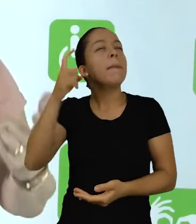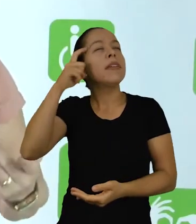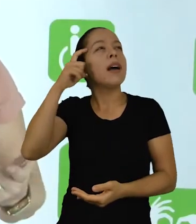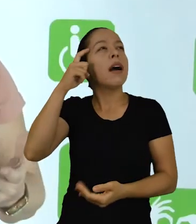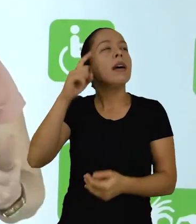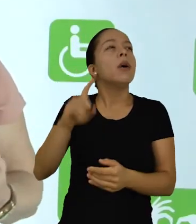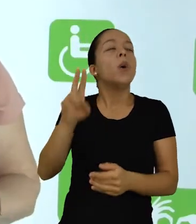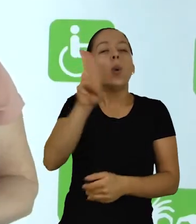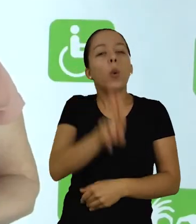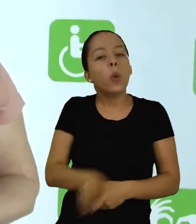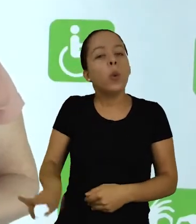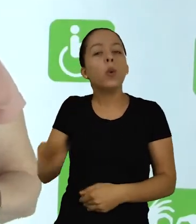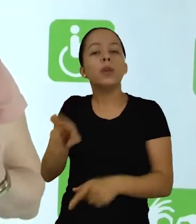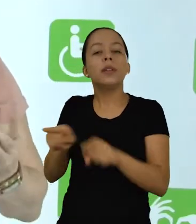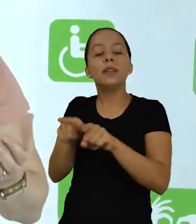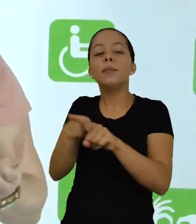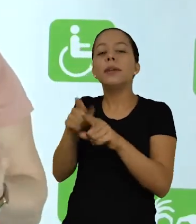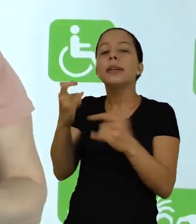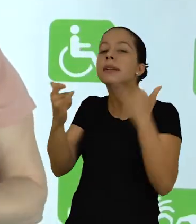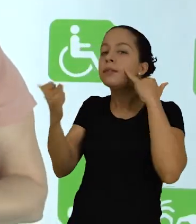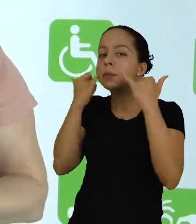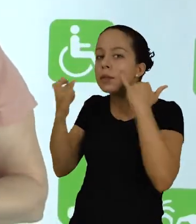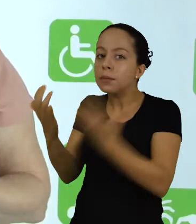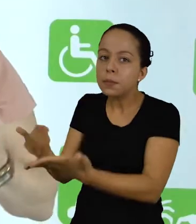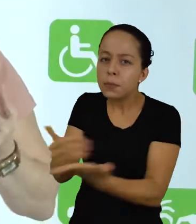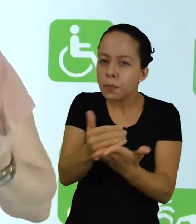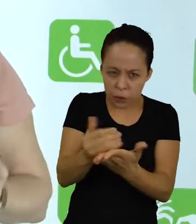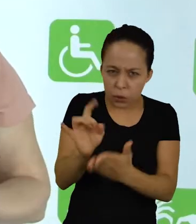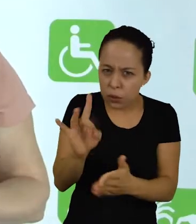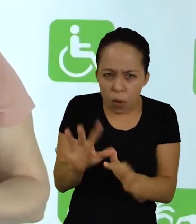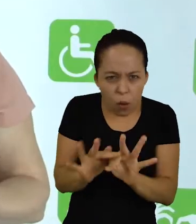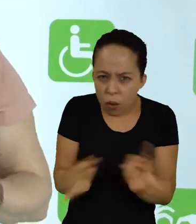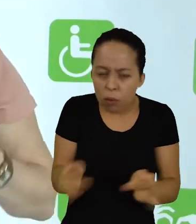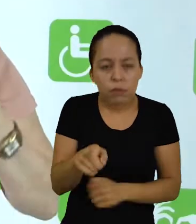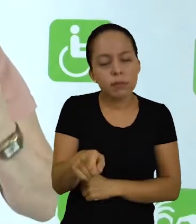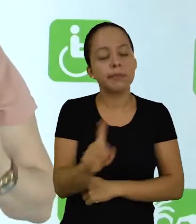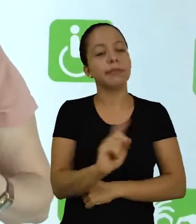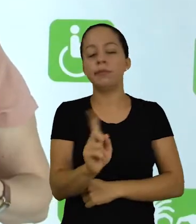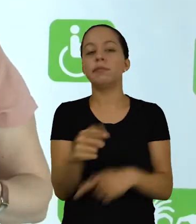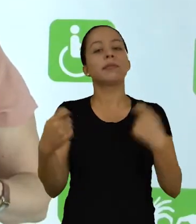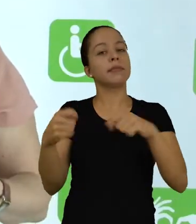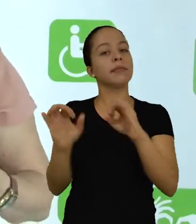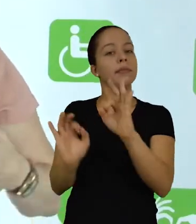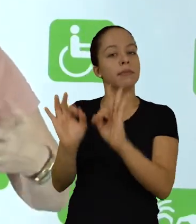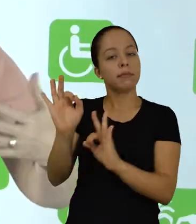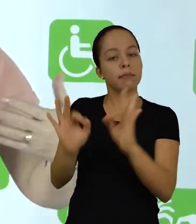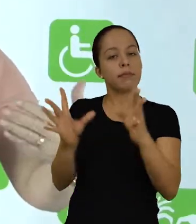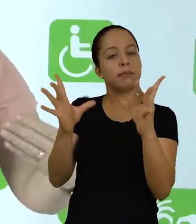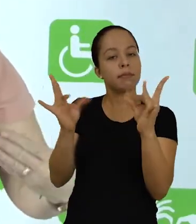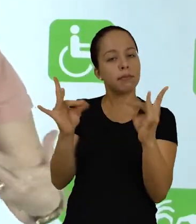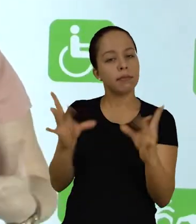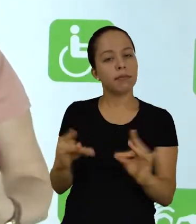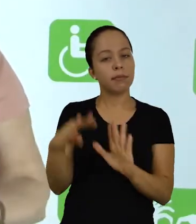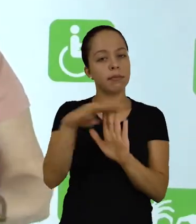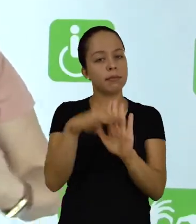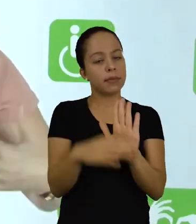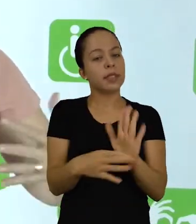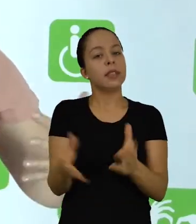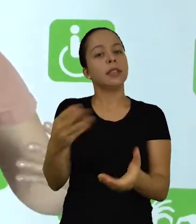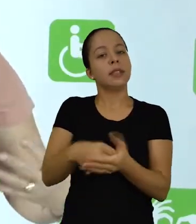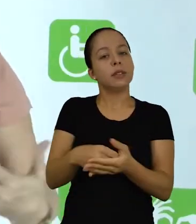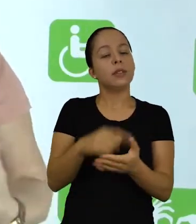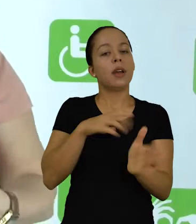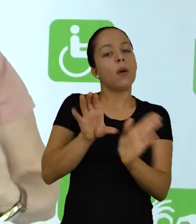simples uso de técnicas e instrumentos de coleta de dados e informações. Ela deve, sim, articular